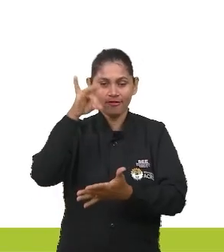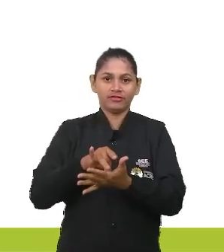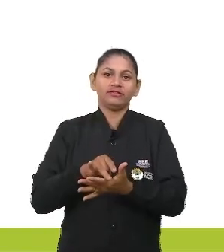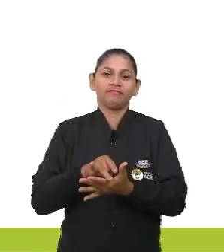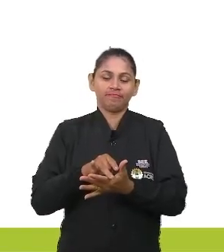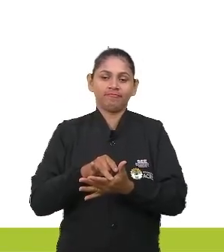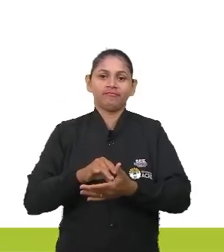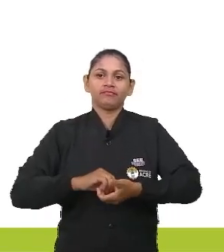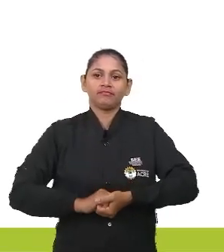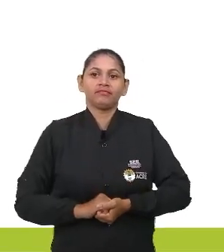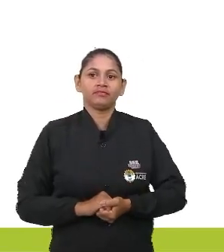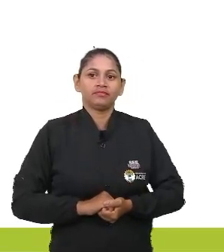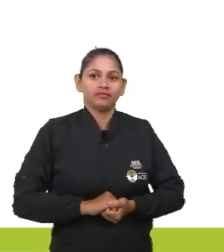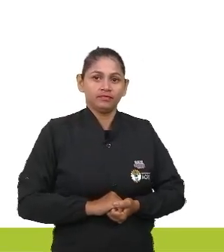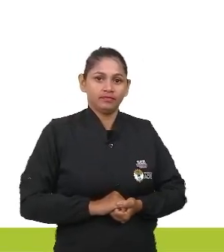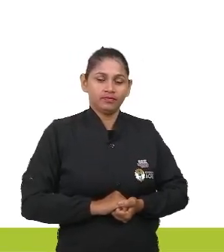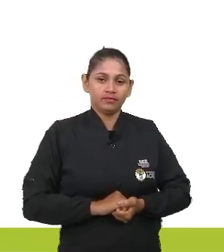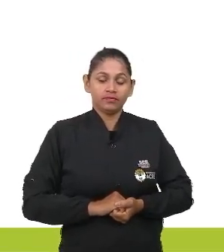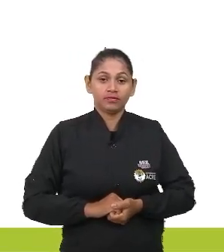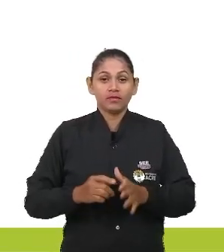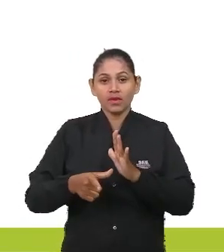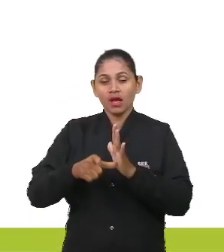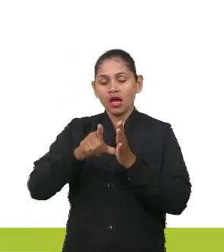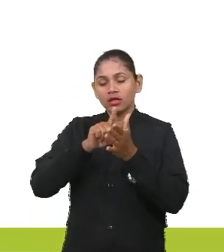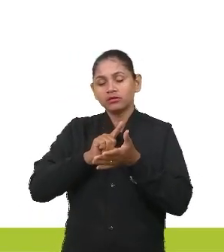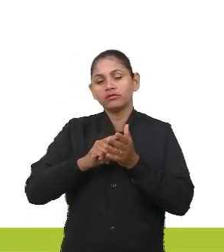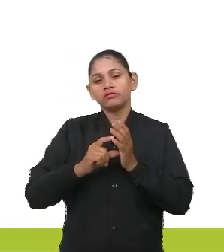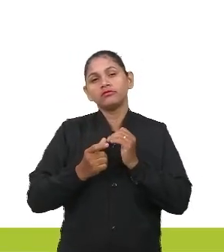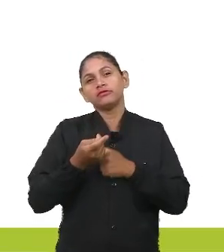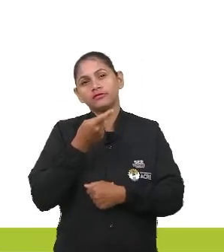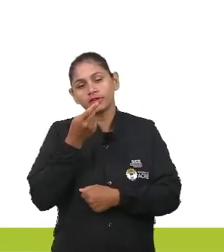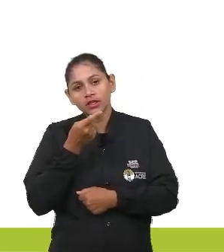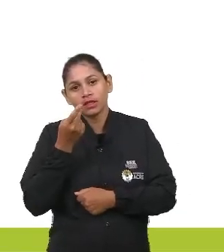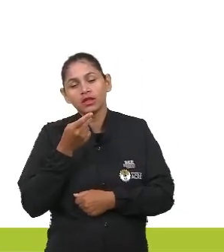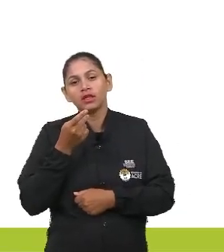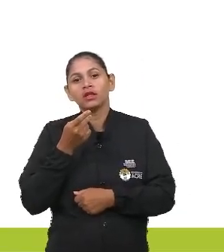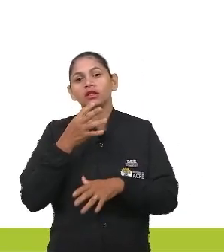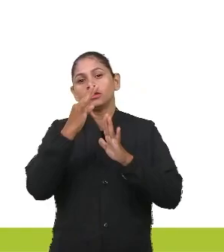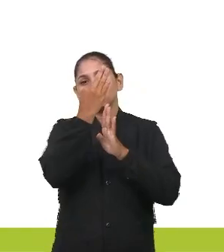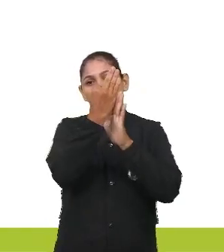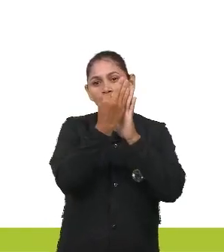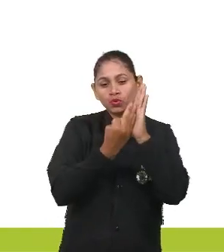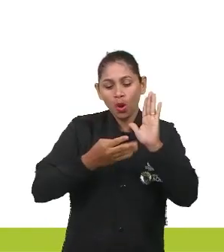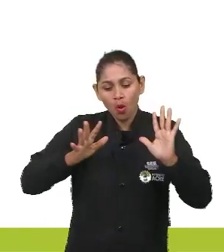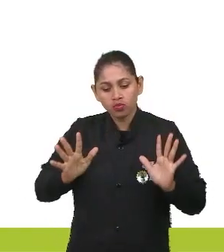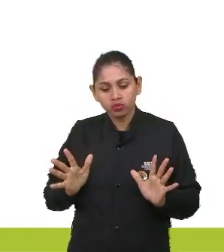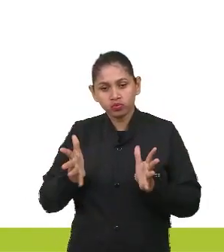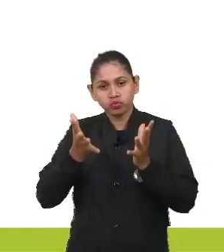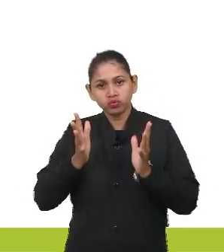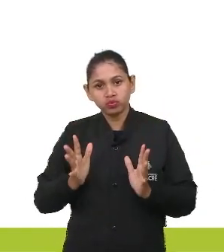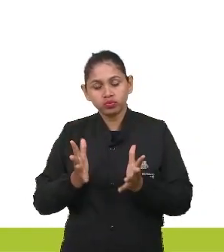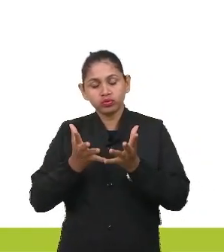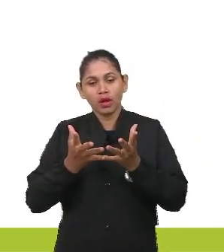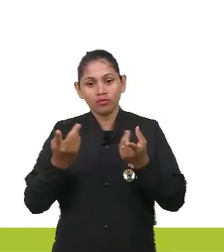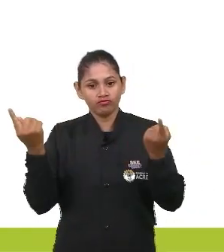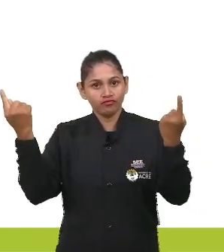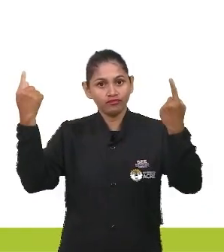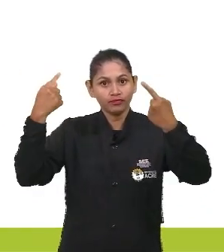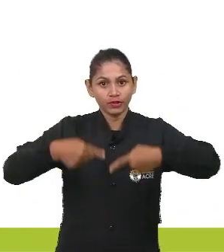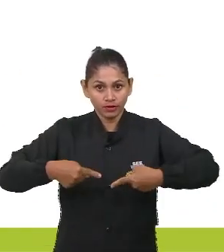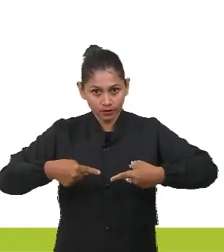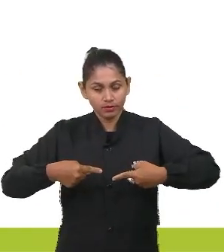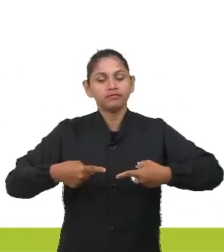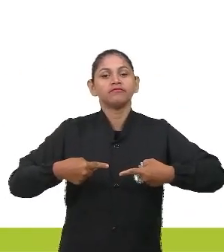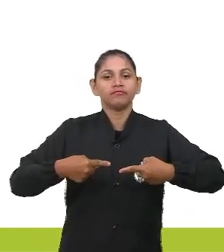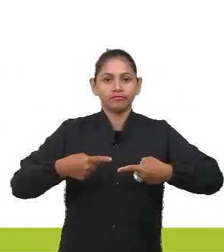Só sobre o tema, antes de a gente falar dos textos motivadores, o tema aqui já está dizendo, é um desafio, então já